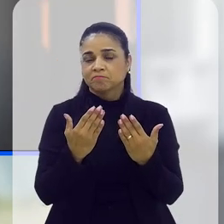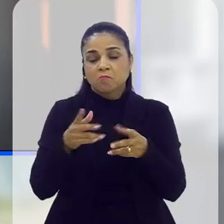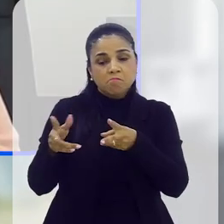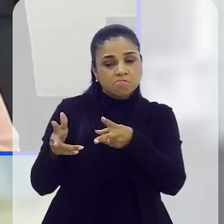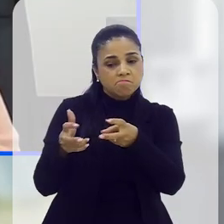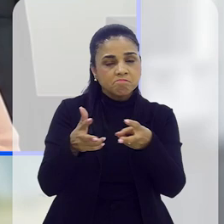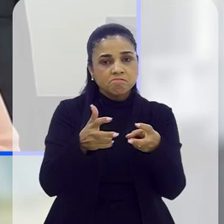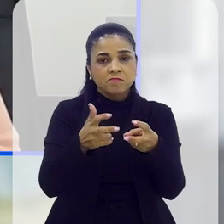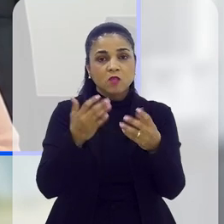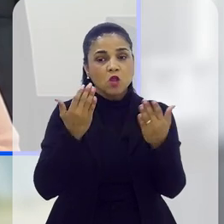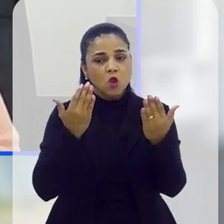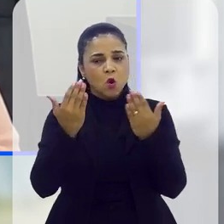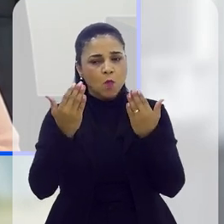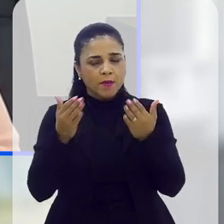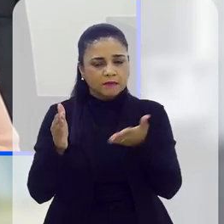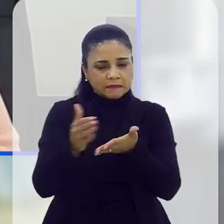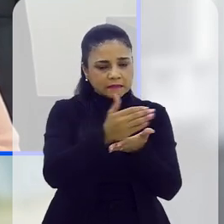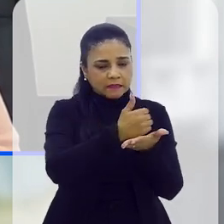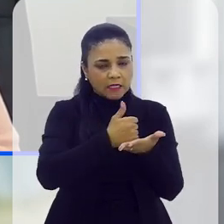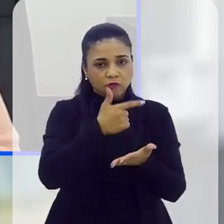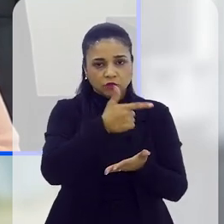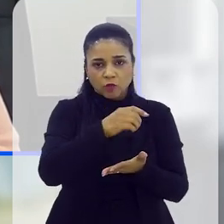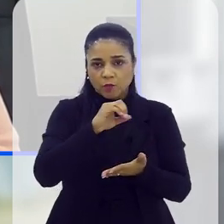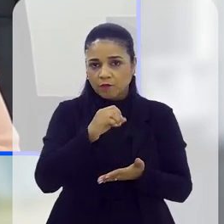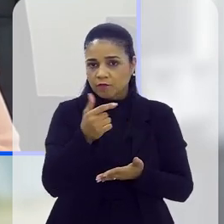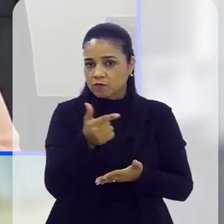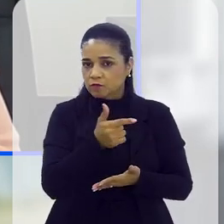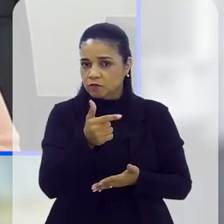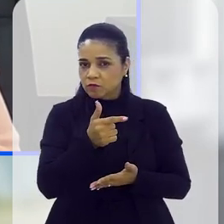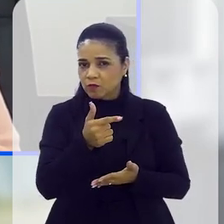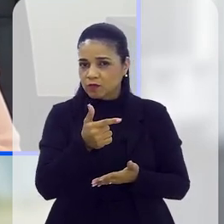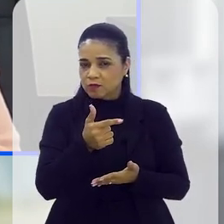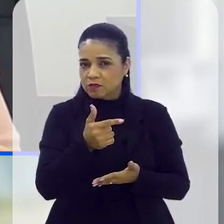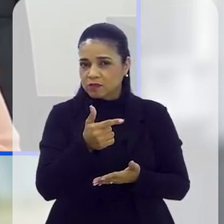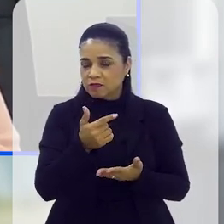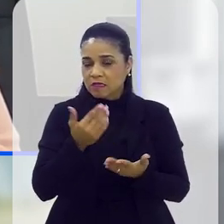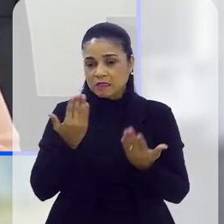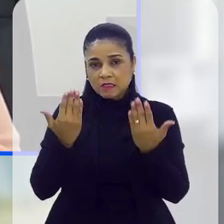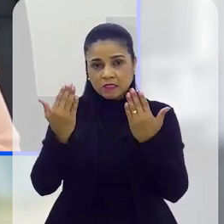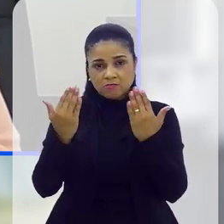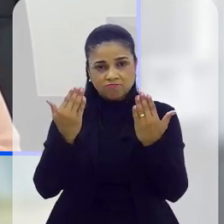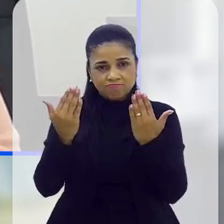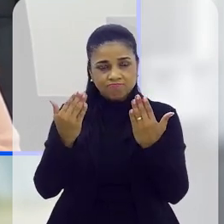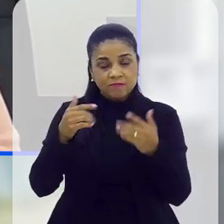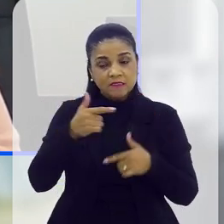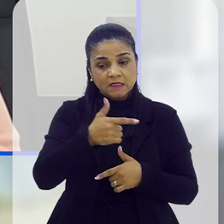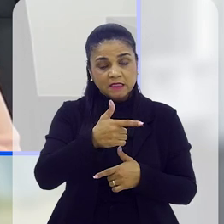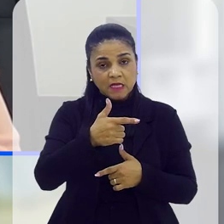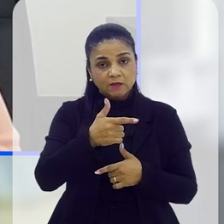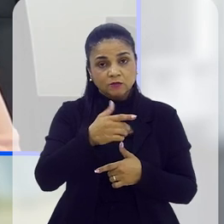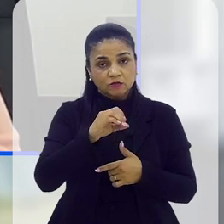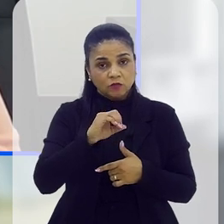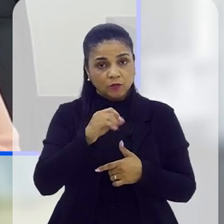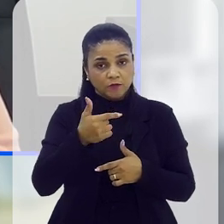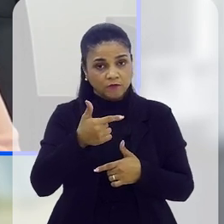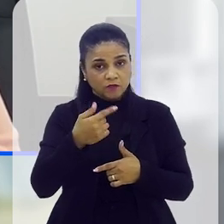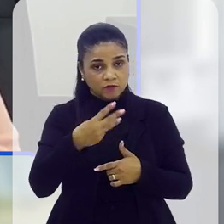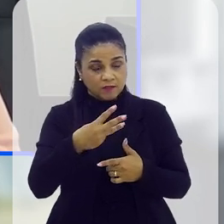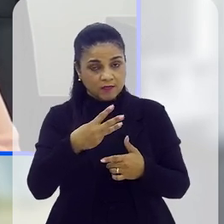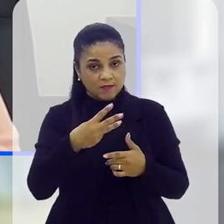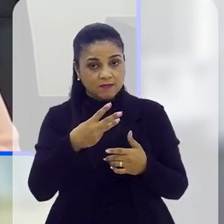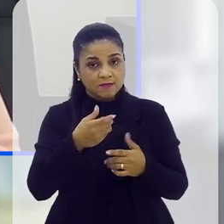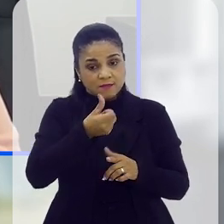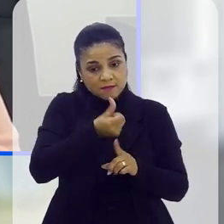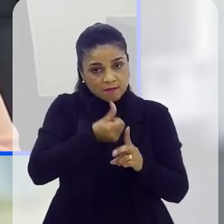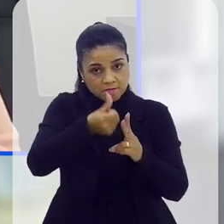quando a gente percebe que comparando os dados de 2022 e apenas os dados do primeiro semestre, nós